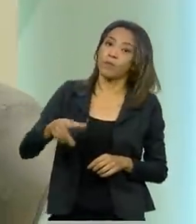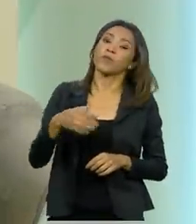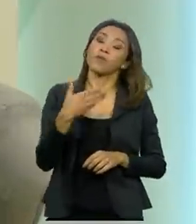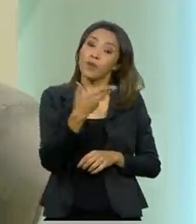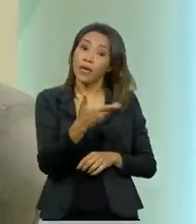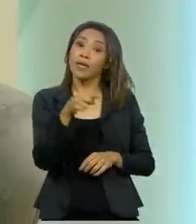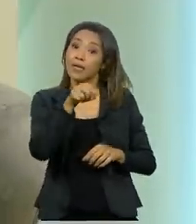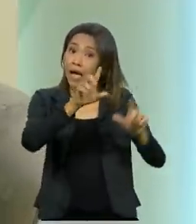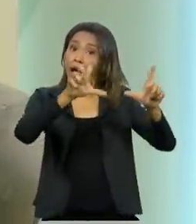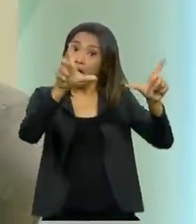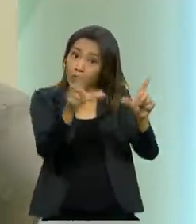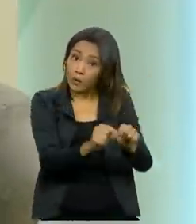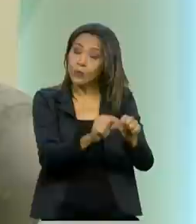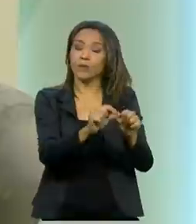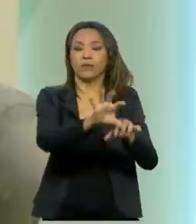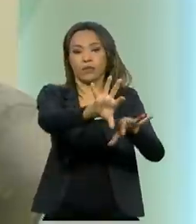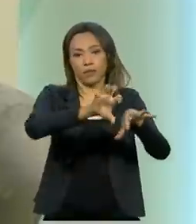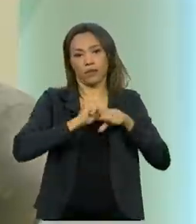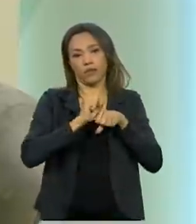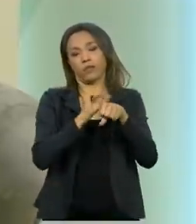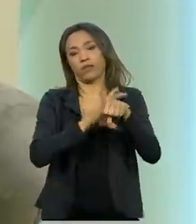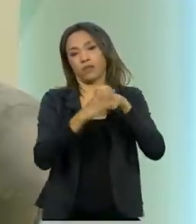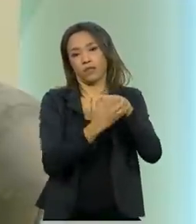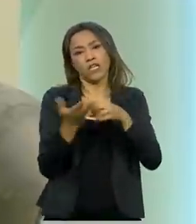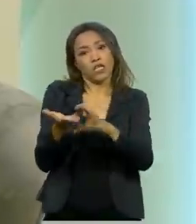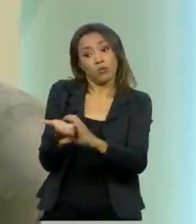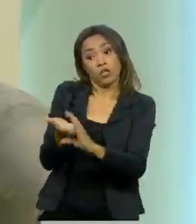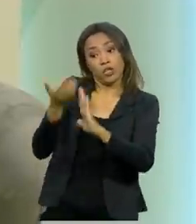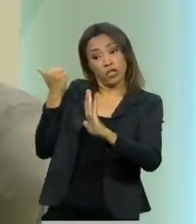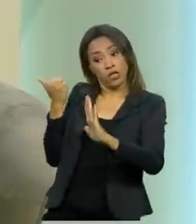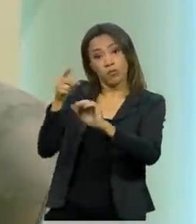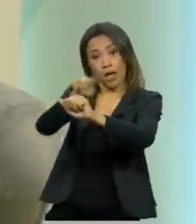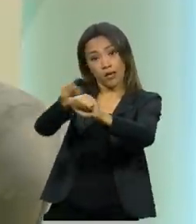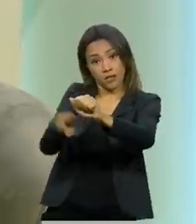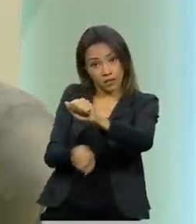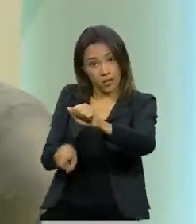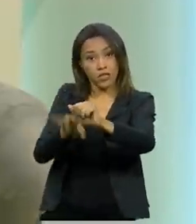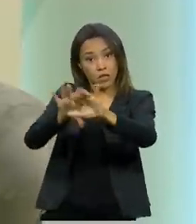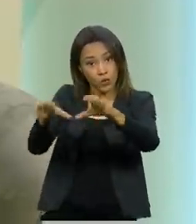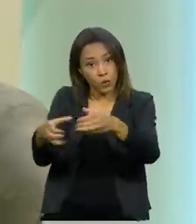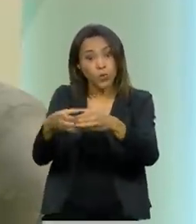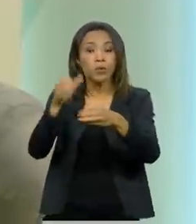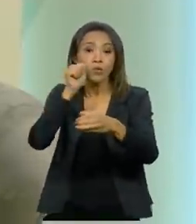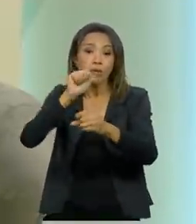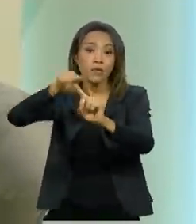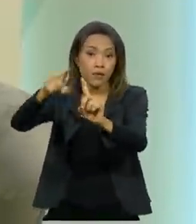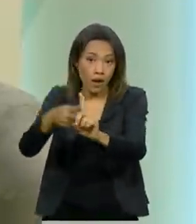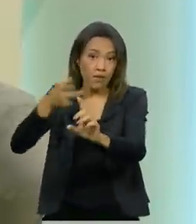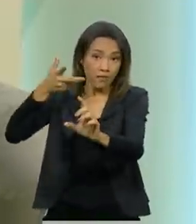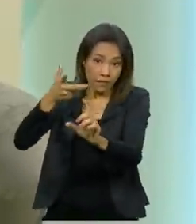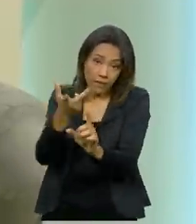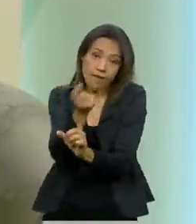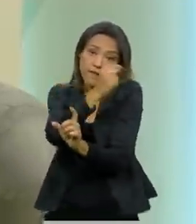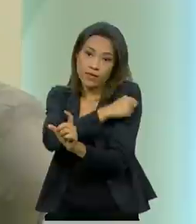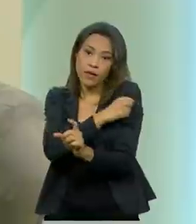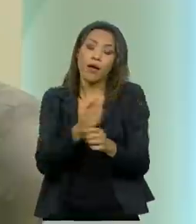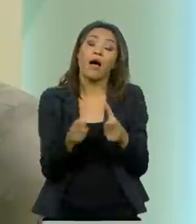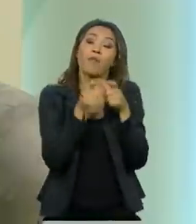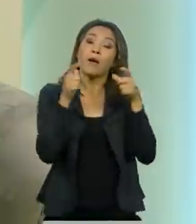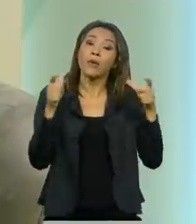os casos da Covid-19. Então, retiramos a vacina da AstraZeneca e hoje a grande maioria das doses aplicadas